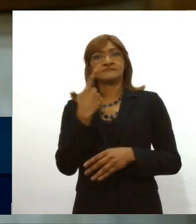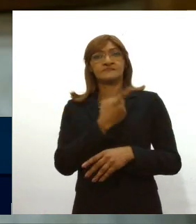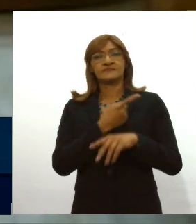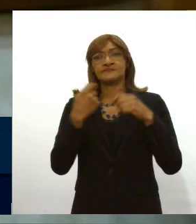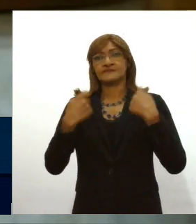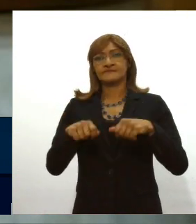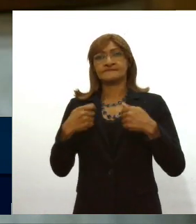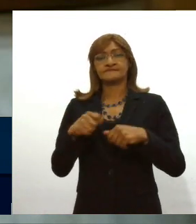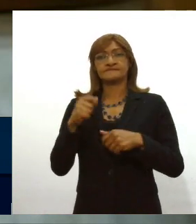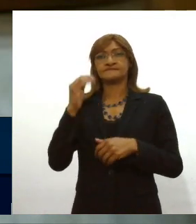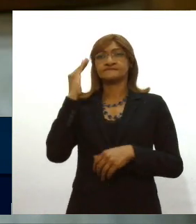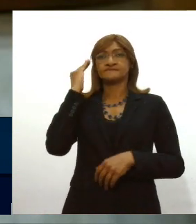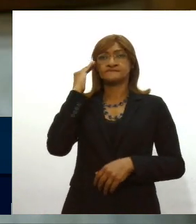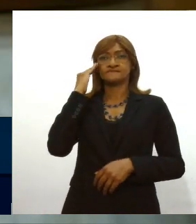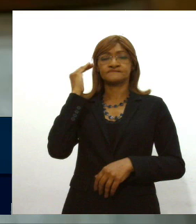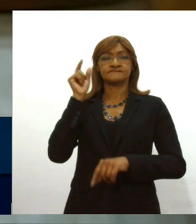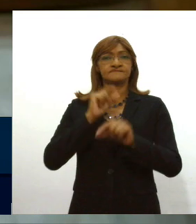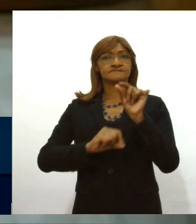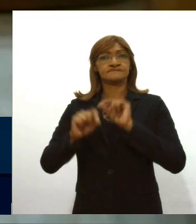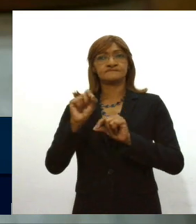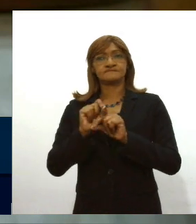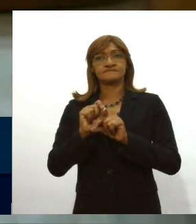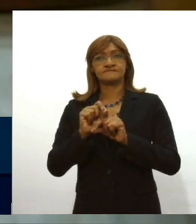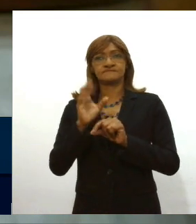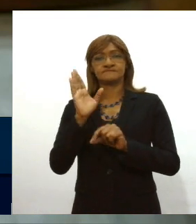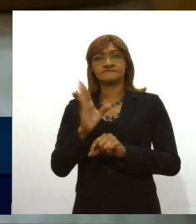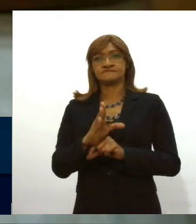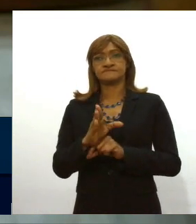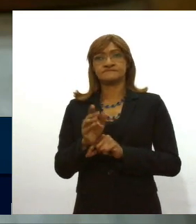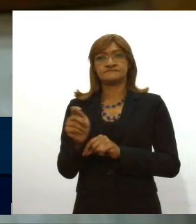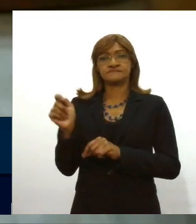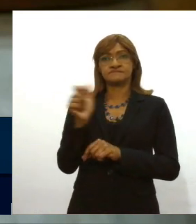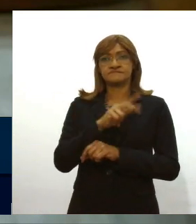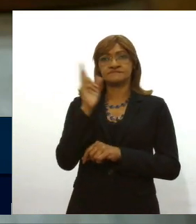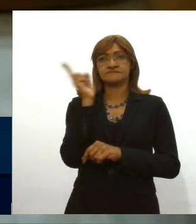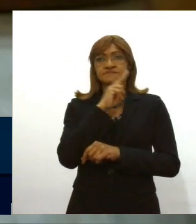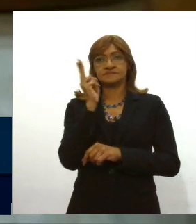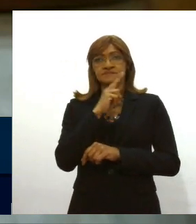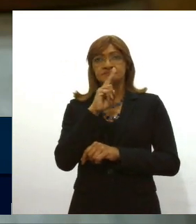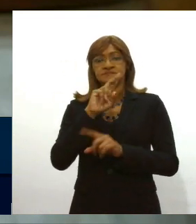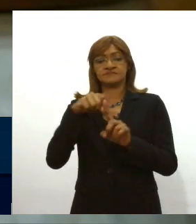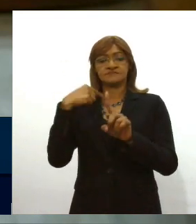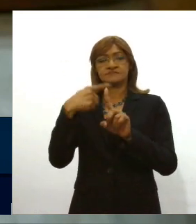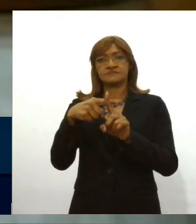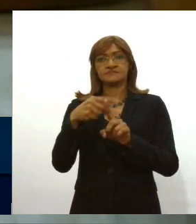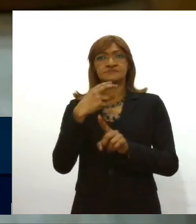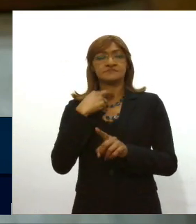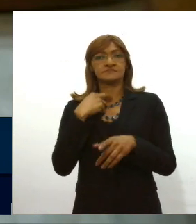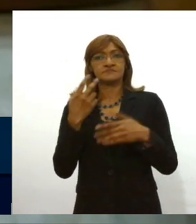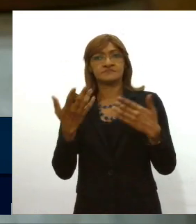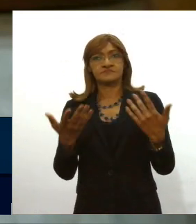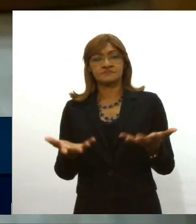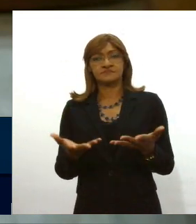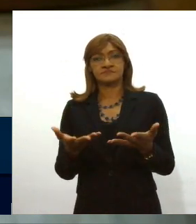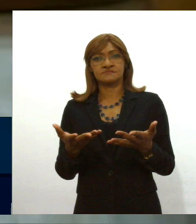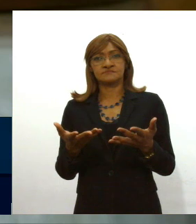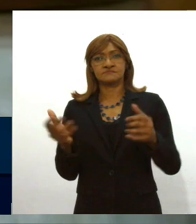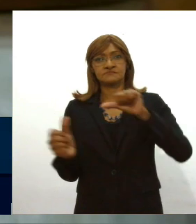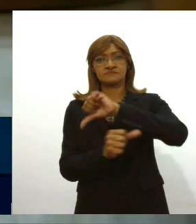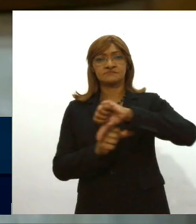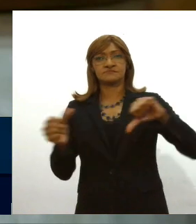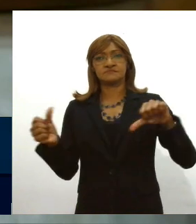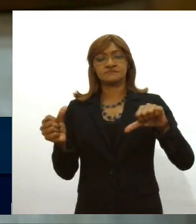entender e saber que o auxílio emergencial extremamente positivo não pode ser revertido